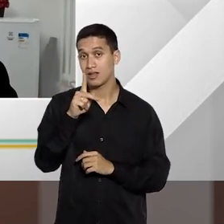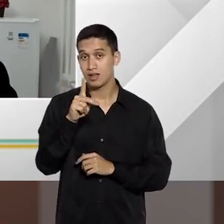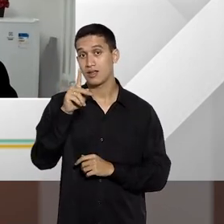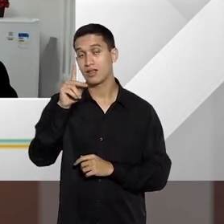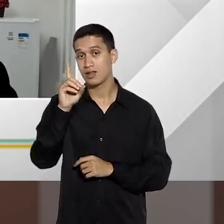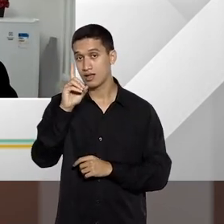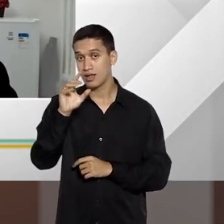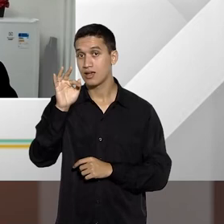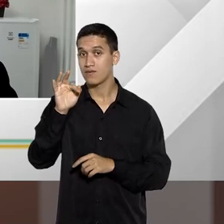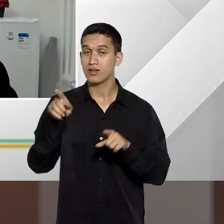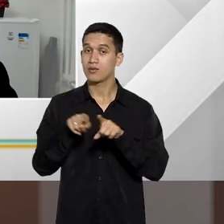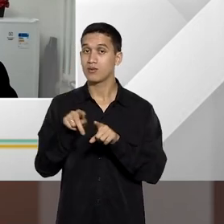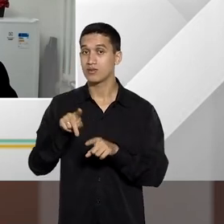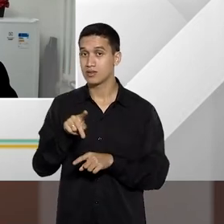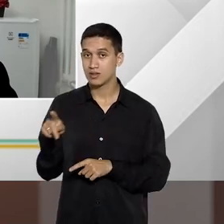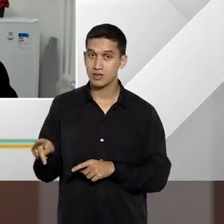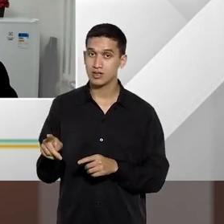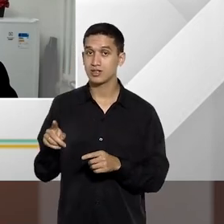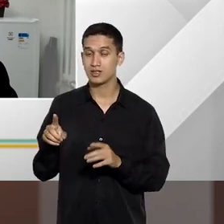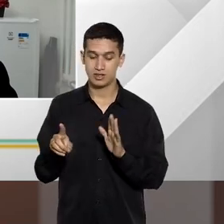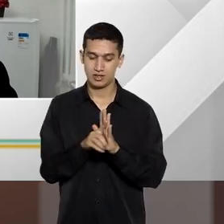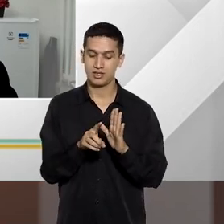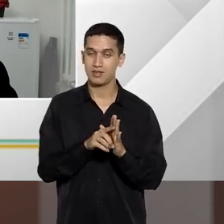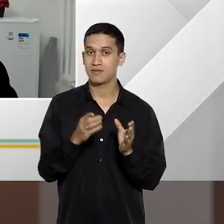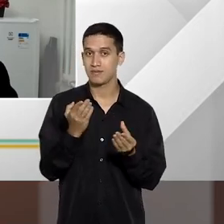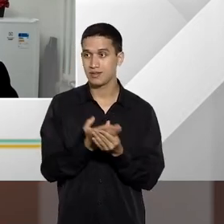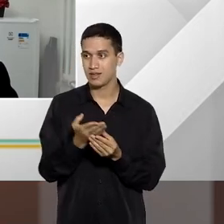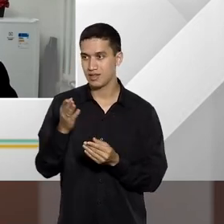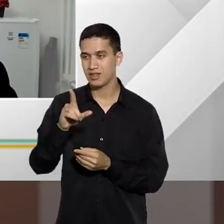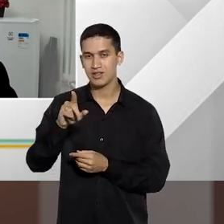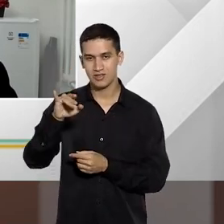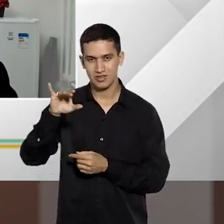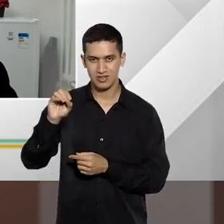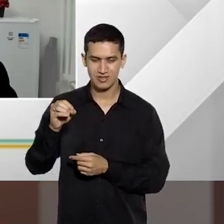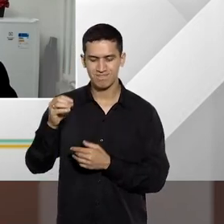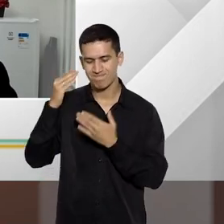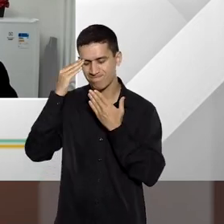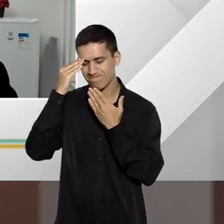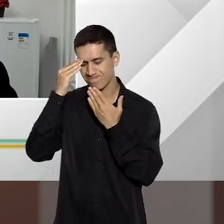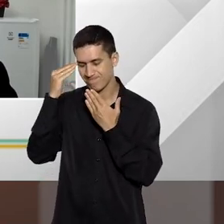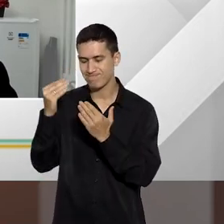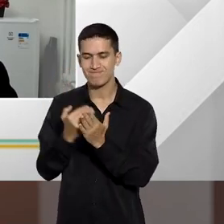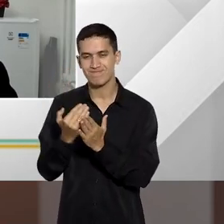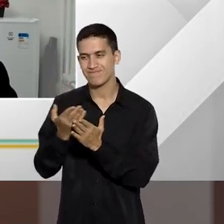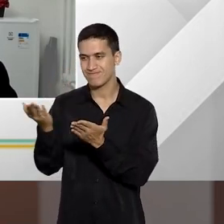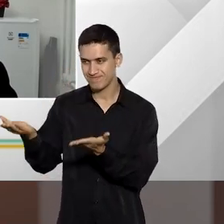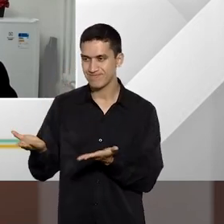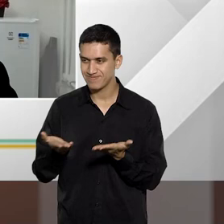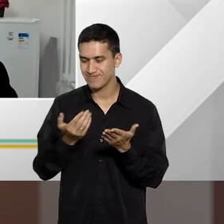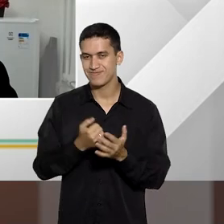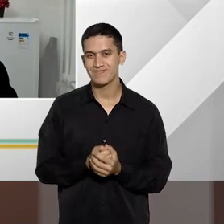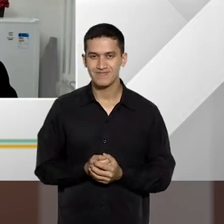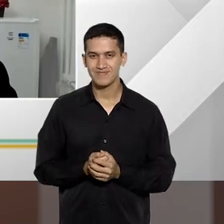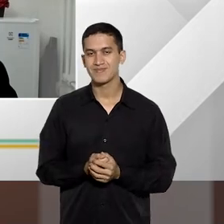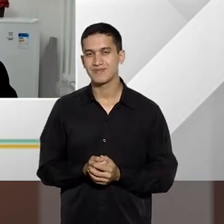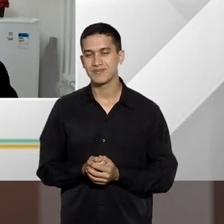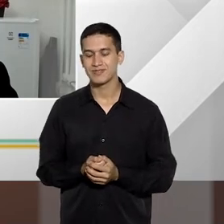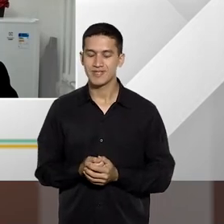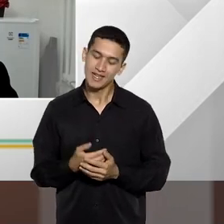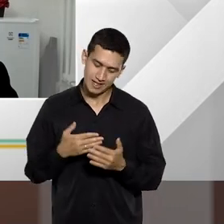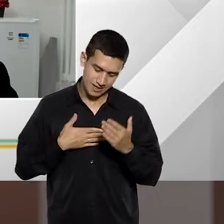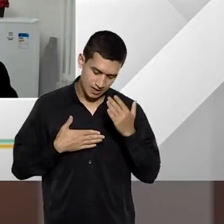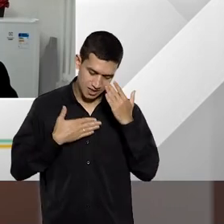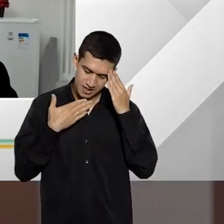de Direito Penal, Lúcio Valente, a quem eu também agradeço demais a participação. Muito obrigada, professor. Eu que